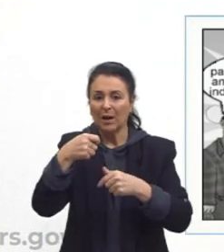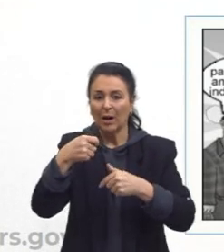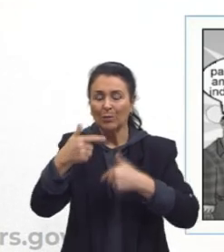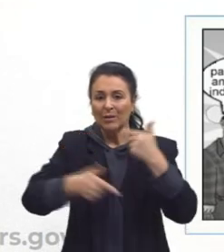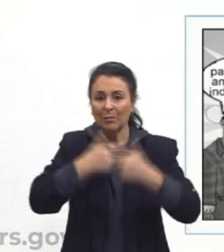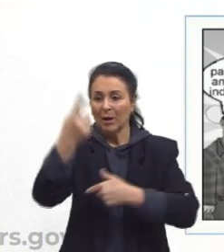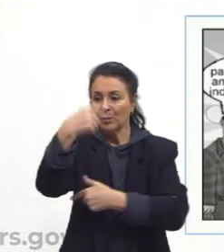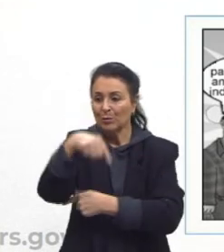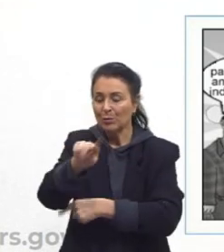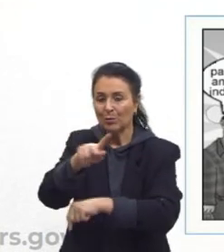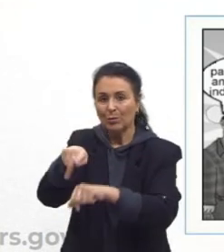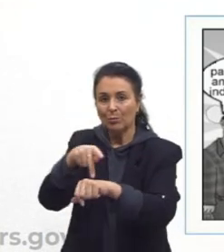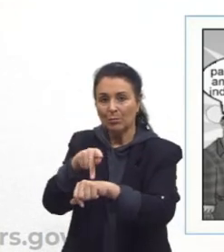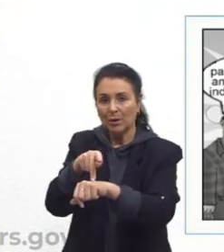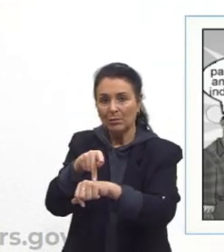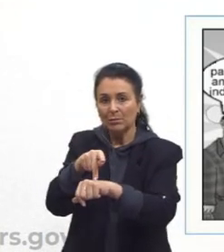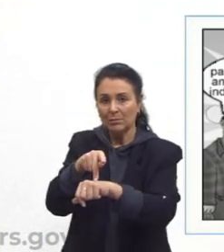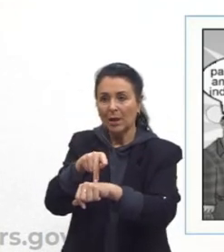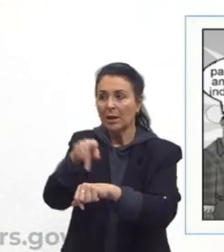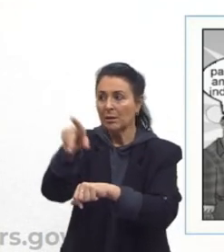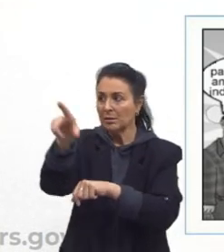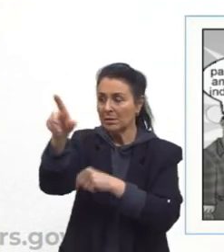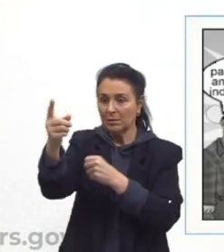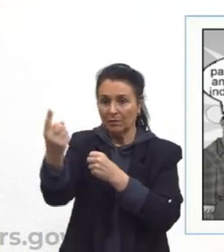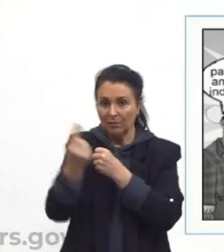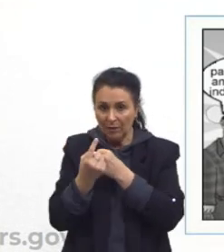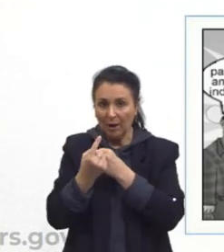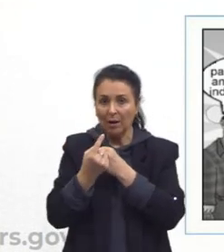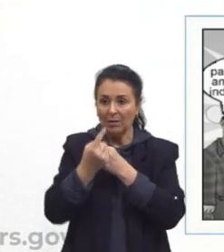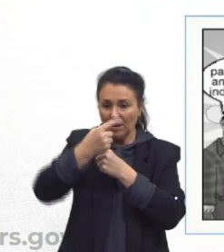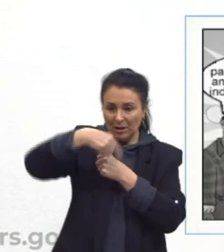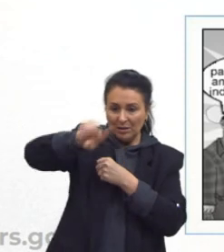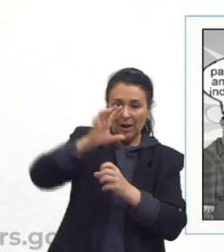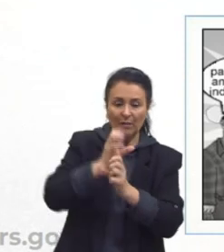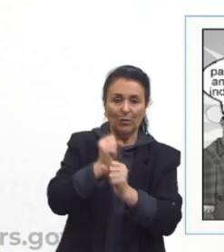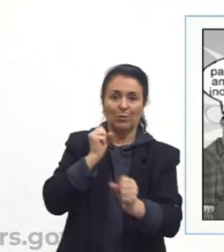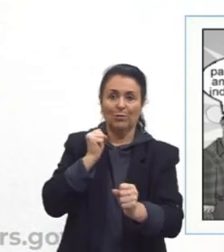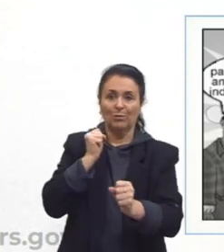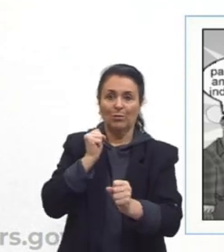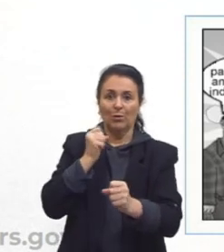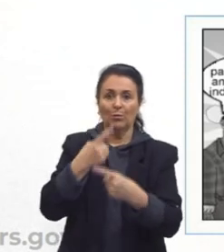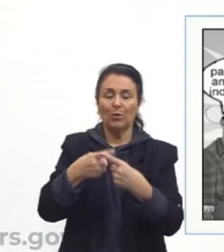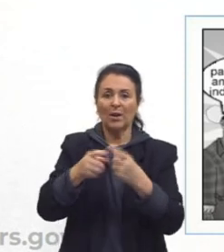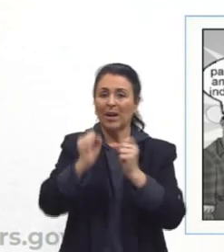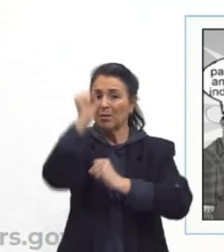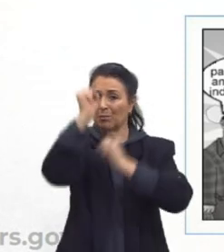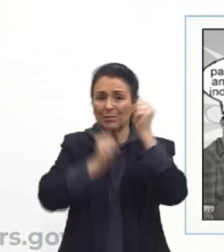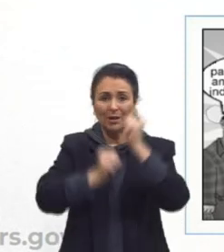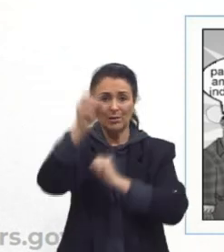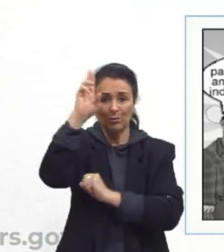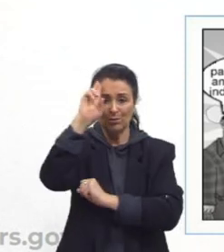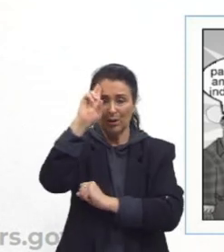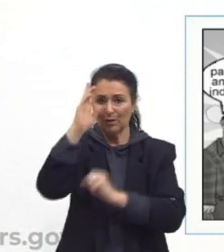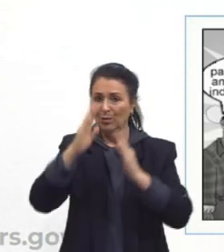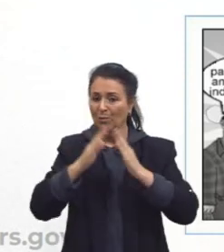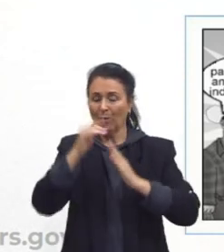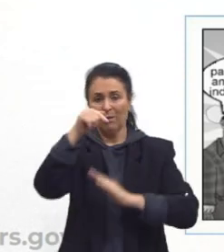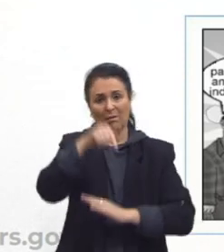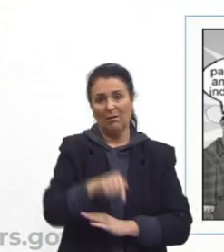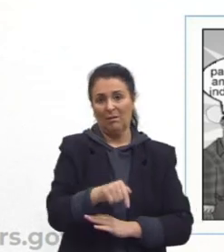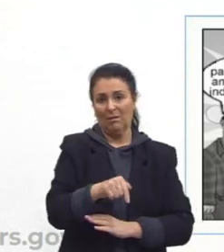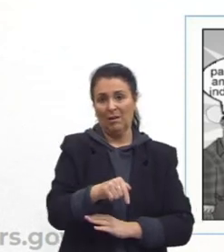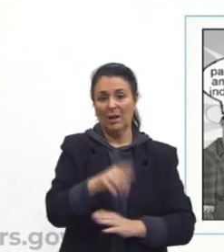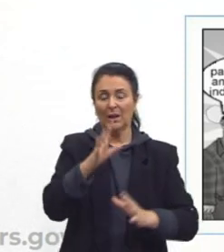indústria estrangeira vem aqui e leva nosso lucro, o chefe não mora aqui, aquela coisa toda, junta o lucro do Brasil e